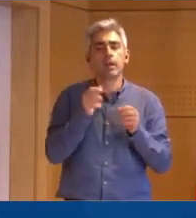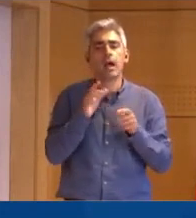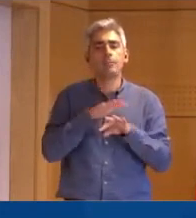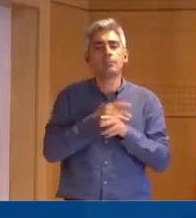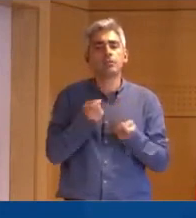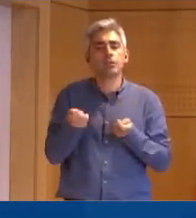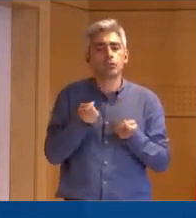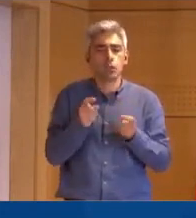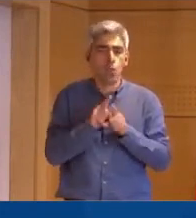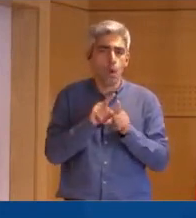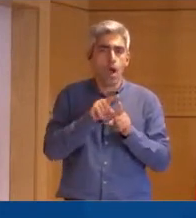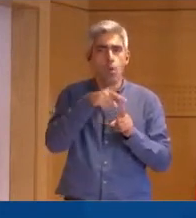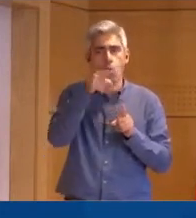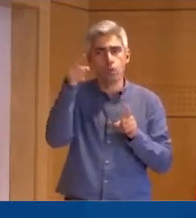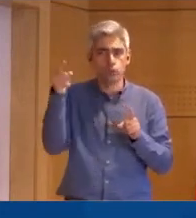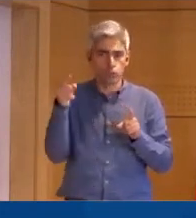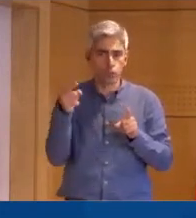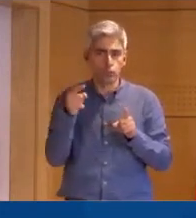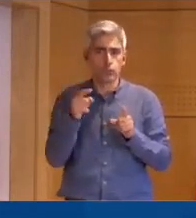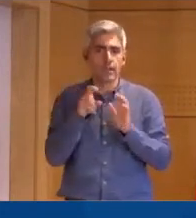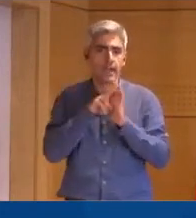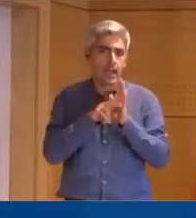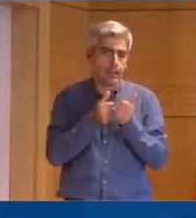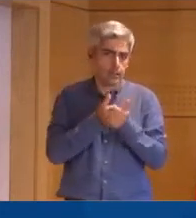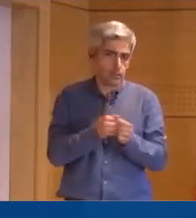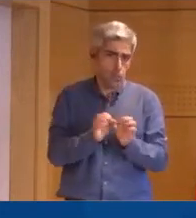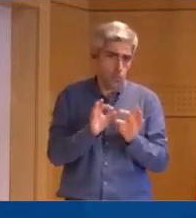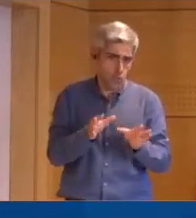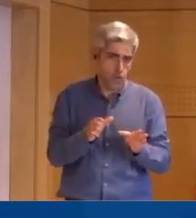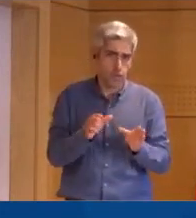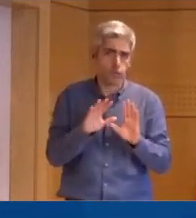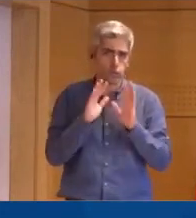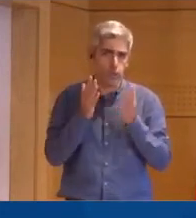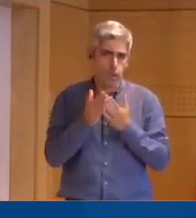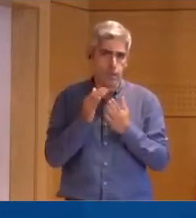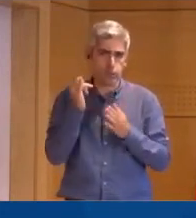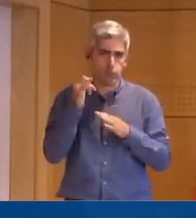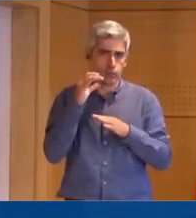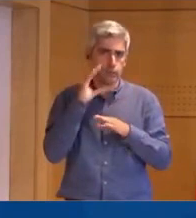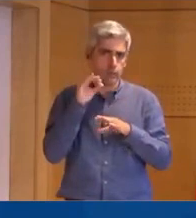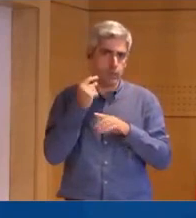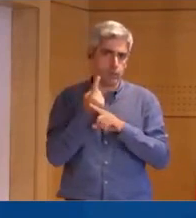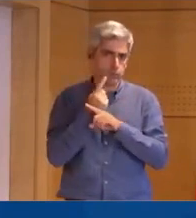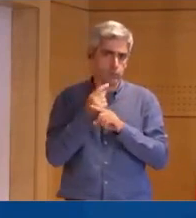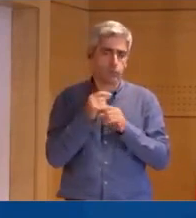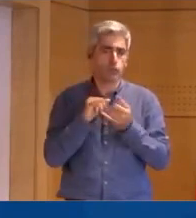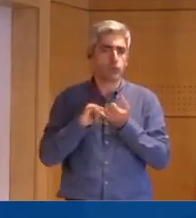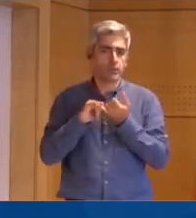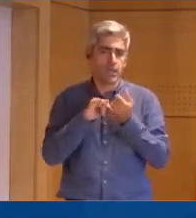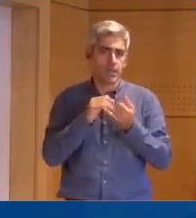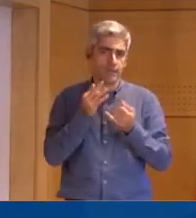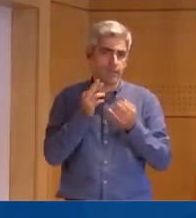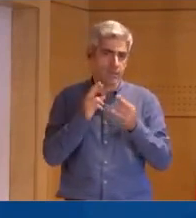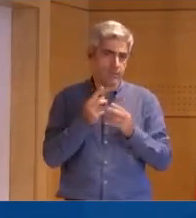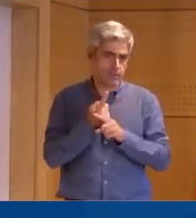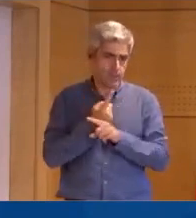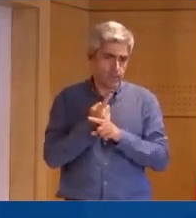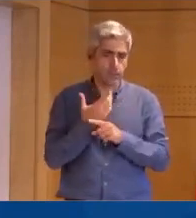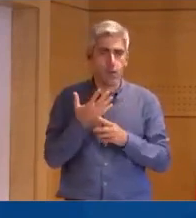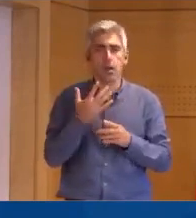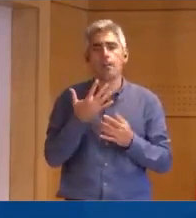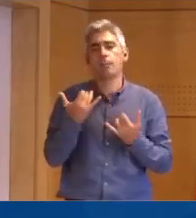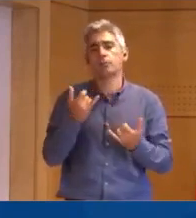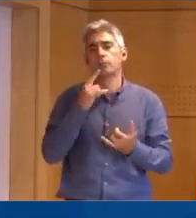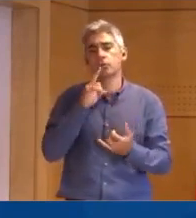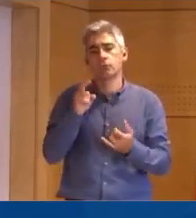Fomento ao regime de recrutamento e respectivas regras do regime geral das instituições de crédito e sociedades financeiras. A próxima